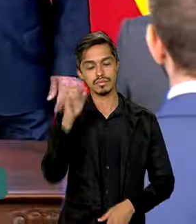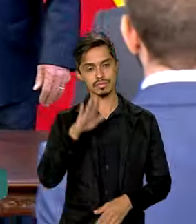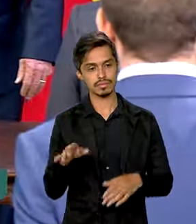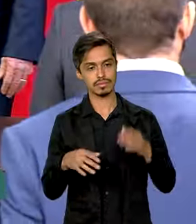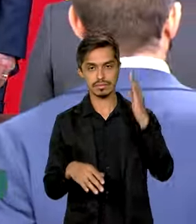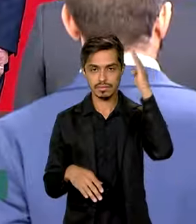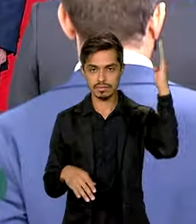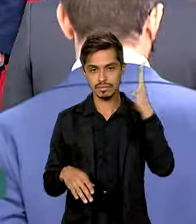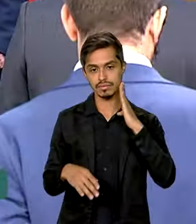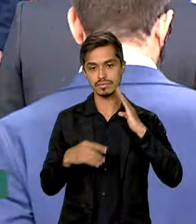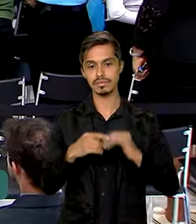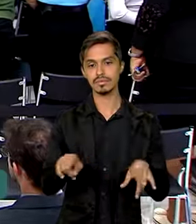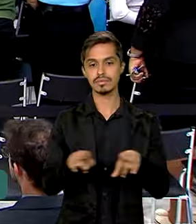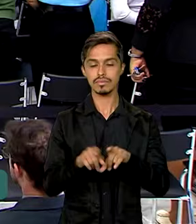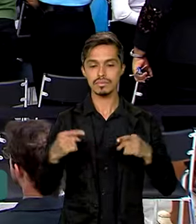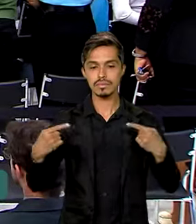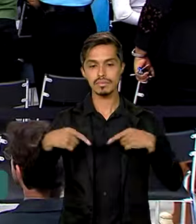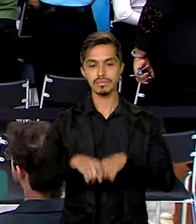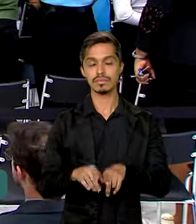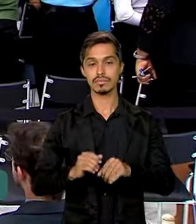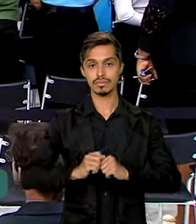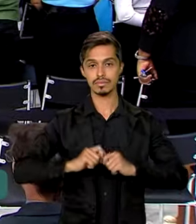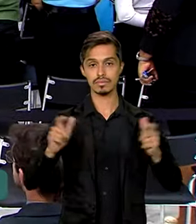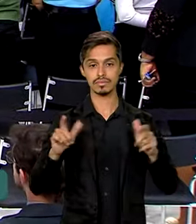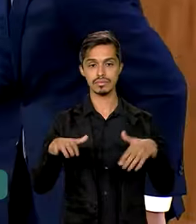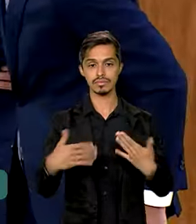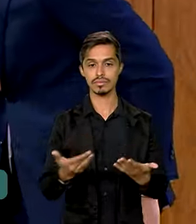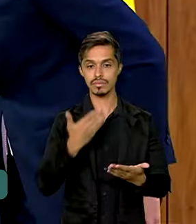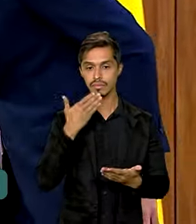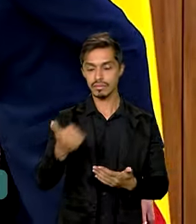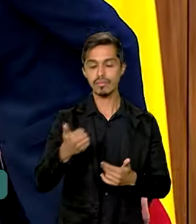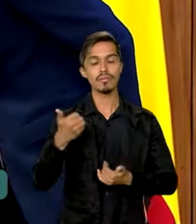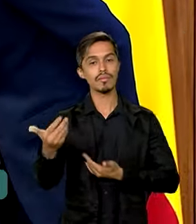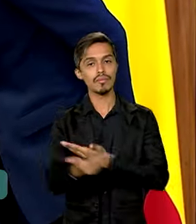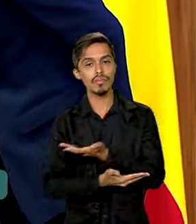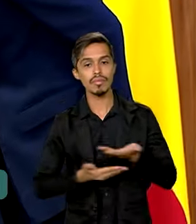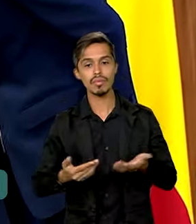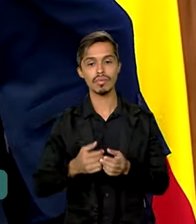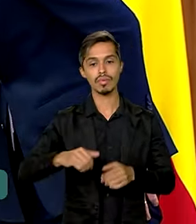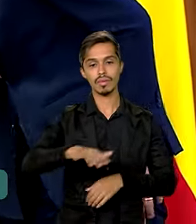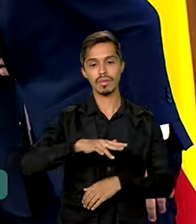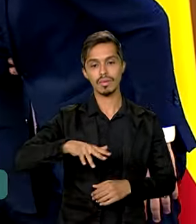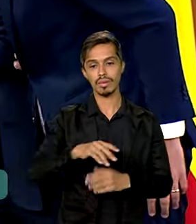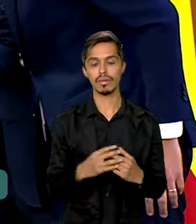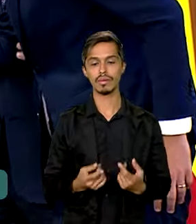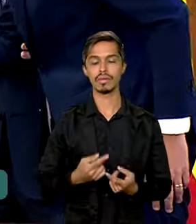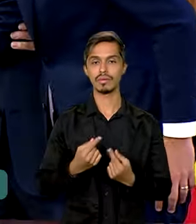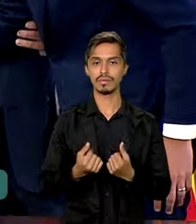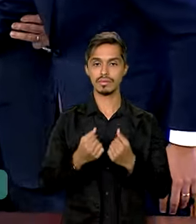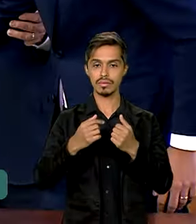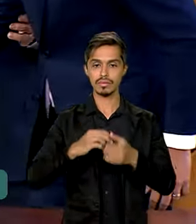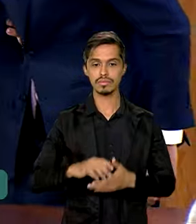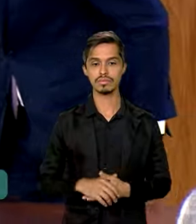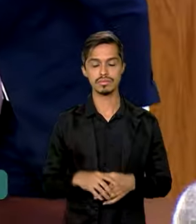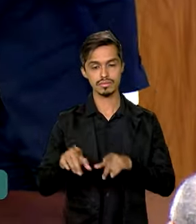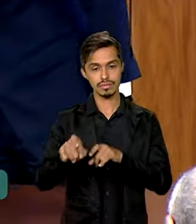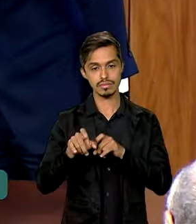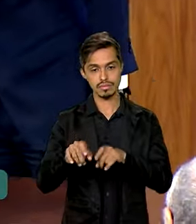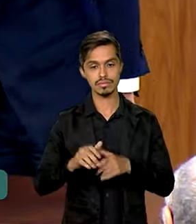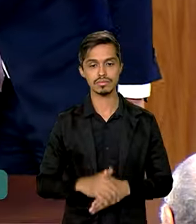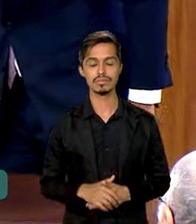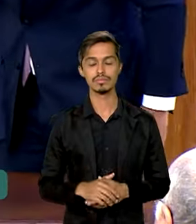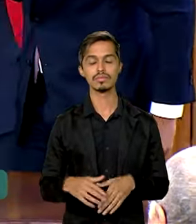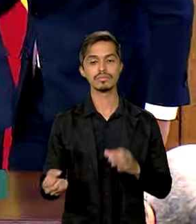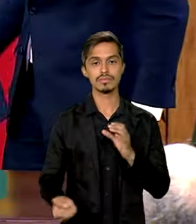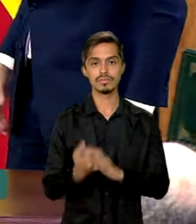também intensificaram a parceria, expandindo a cooperação no setor agrícola. Também foi anunciada a criação